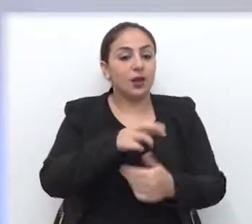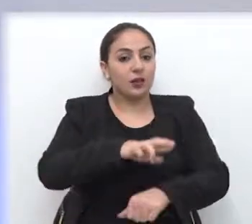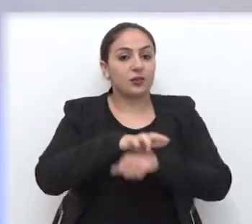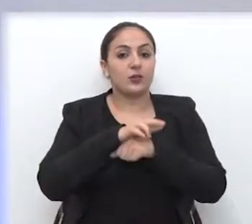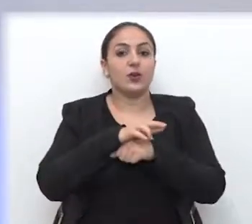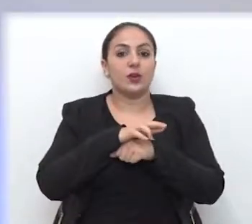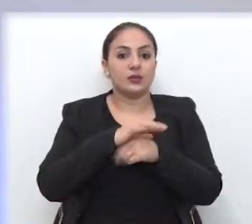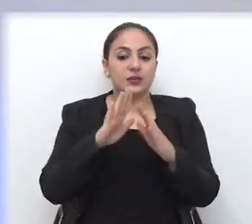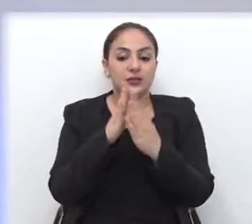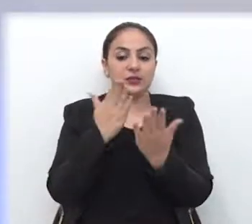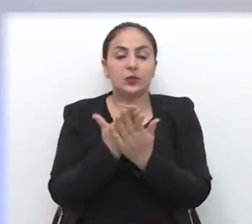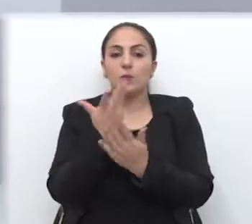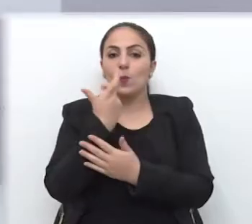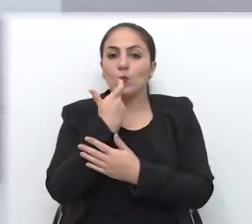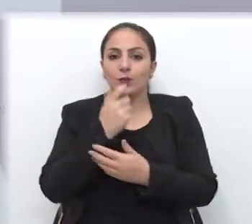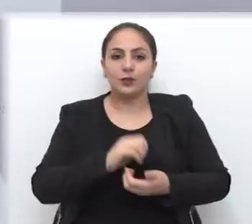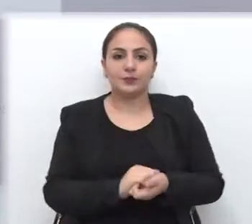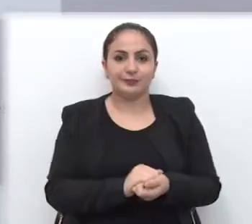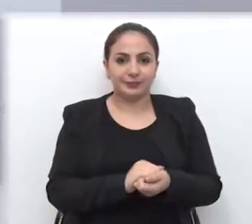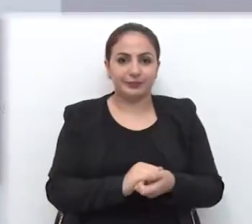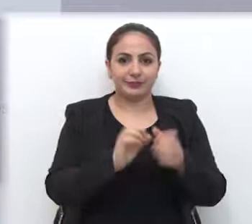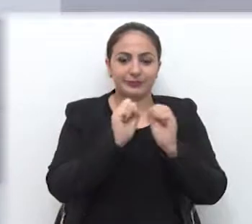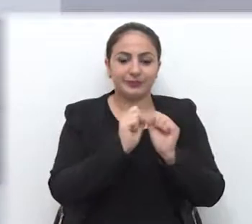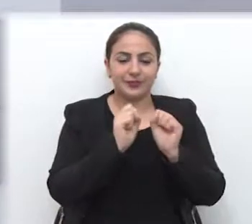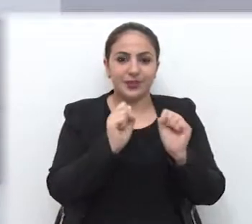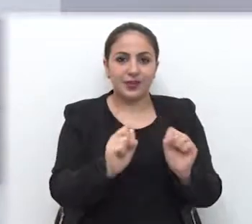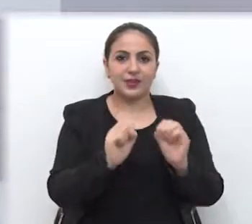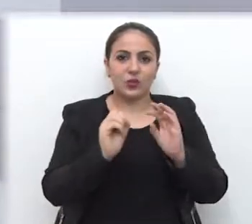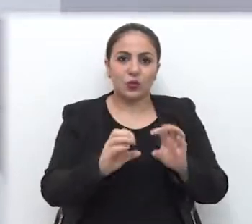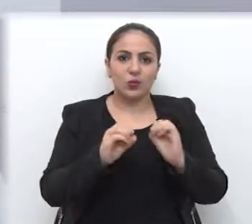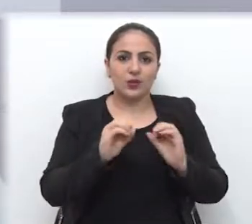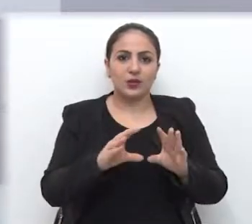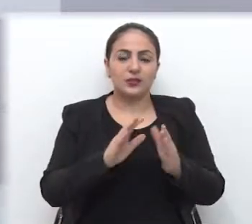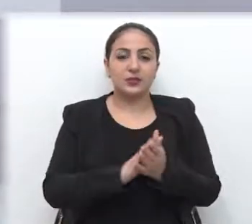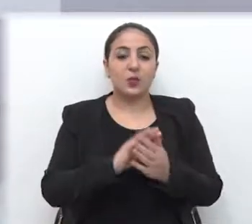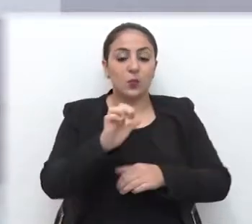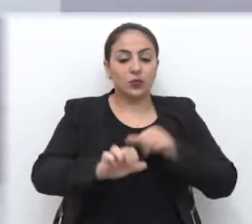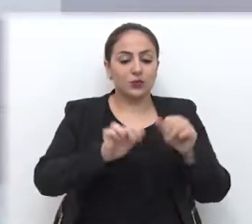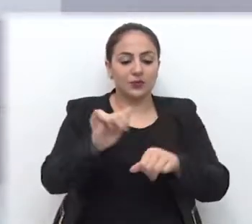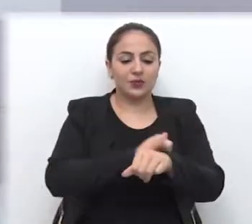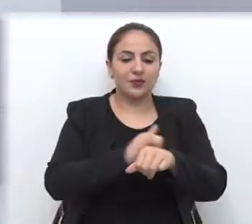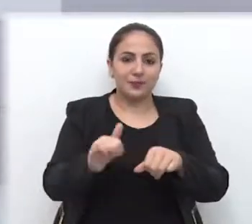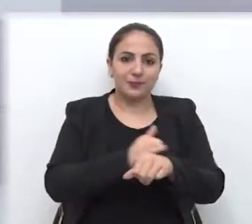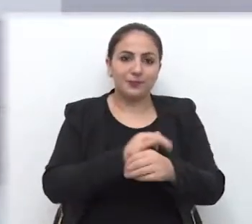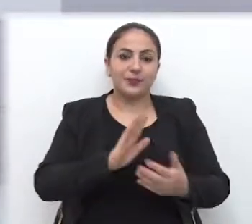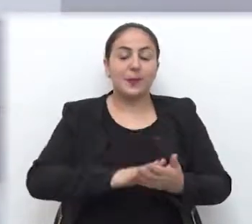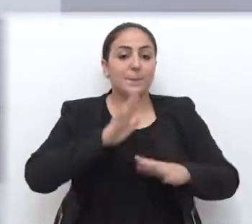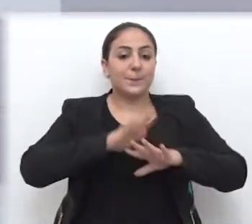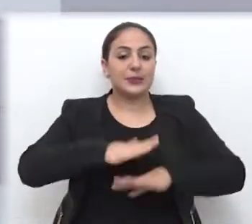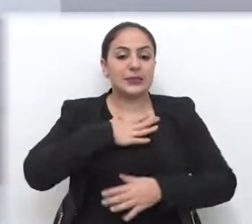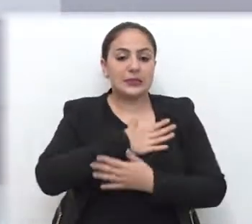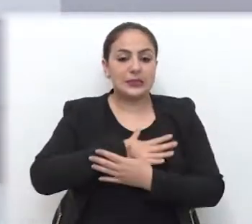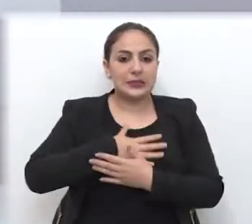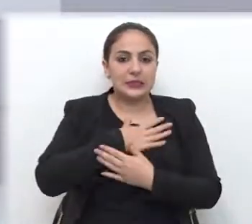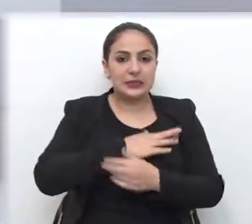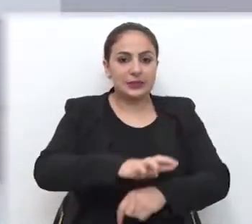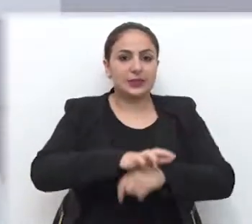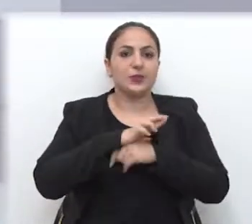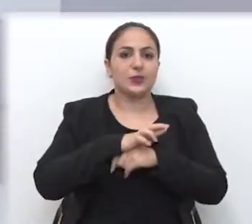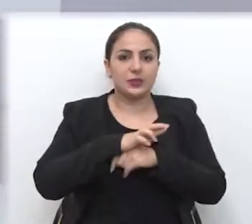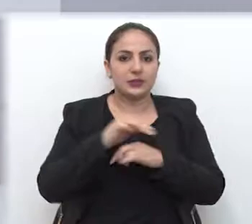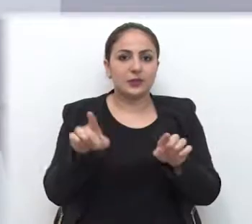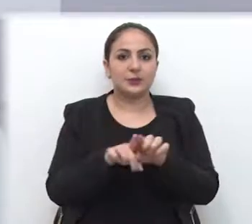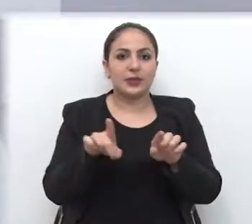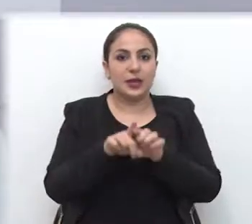de educação infantil. A Secretaria de Educação mudou esse deter, tirou o vigilante, tirou a maior sensação de segurança